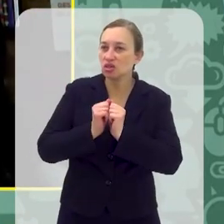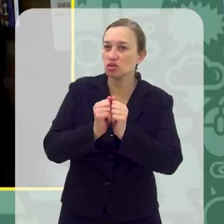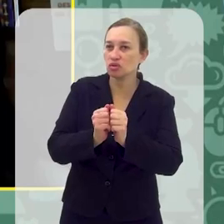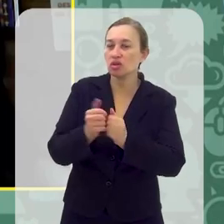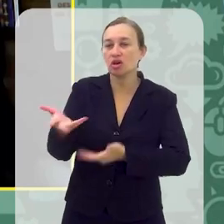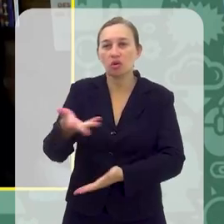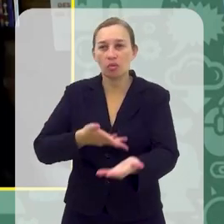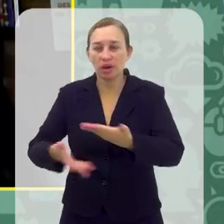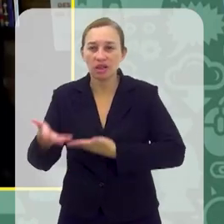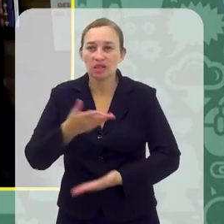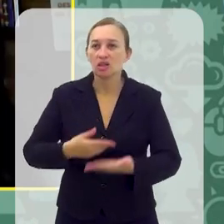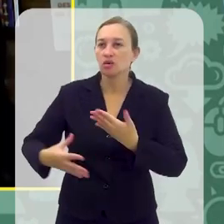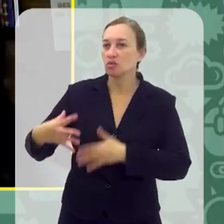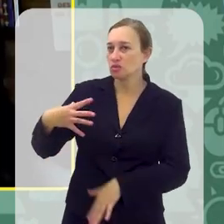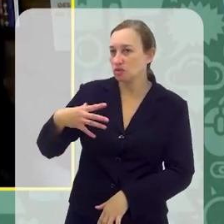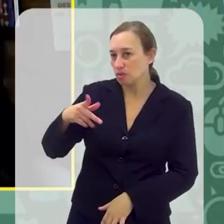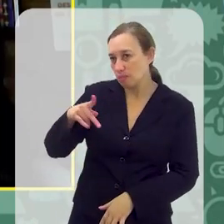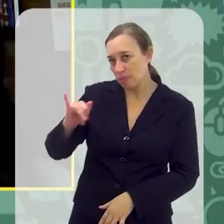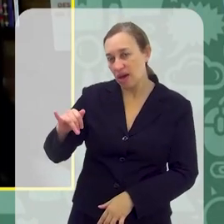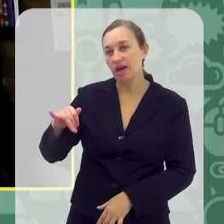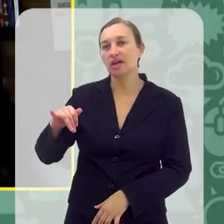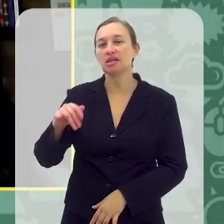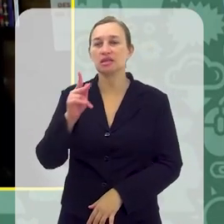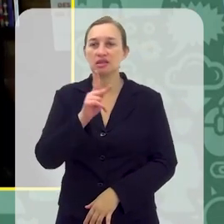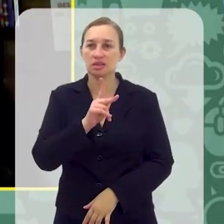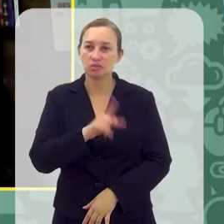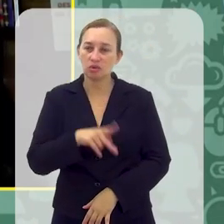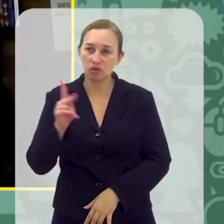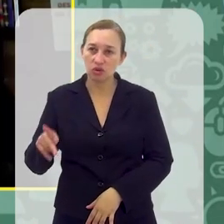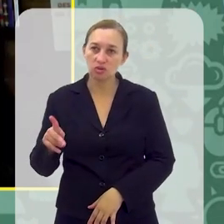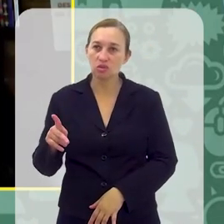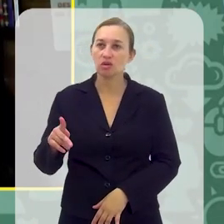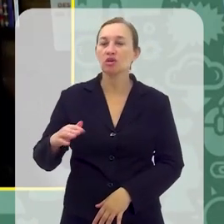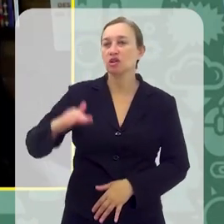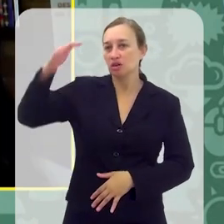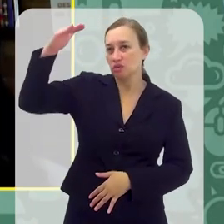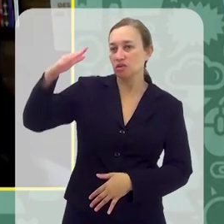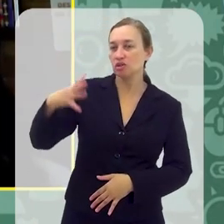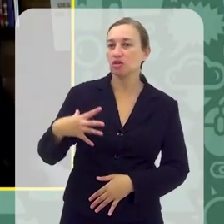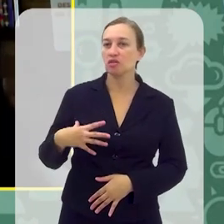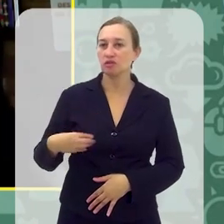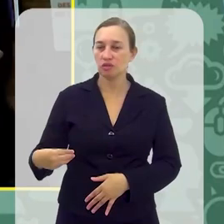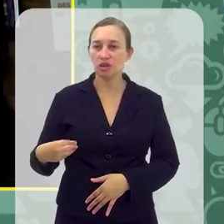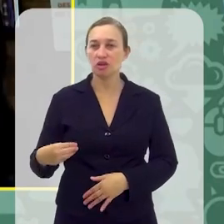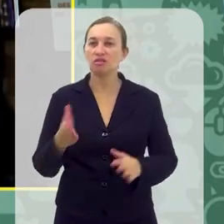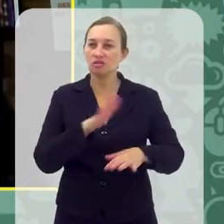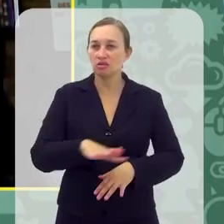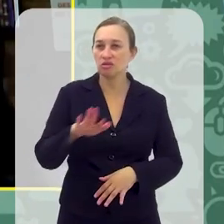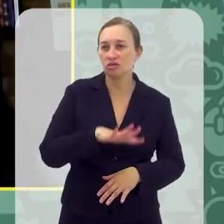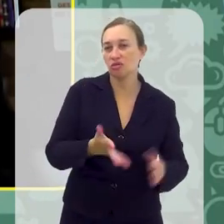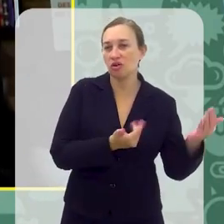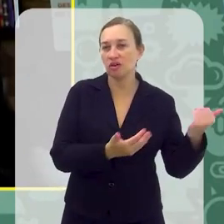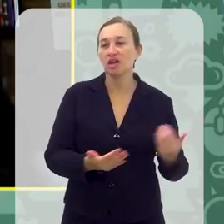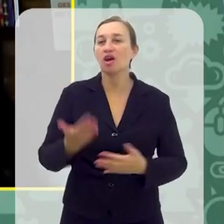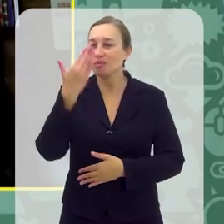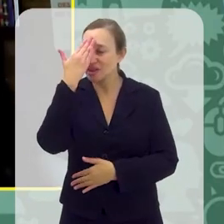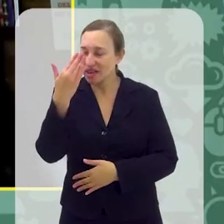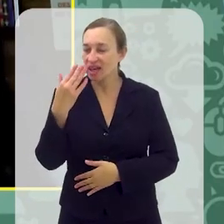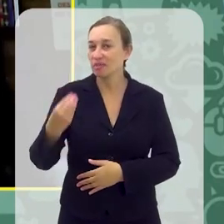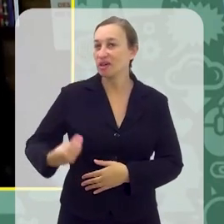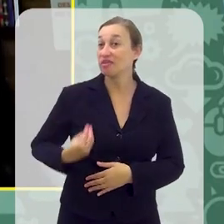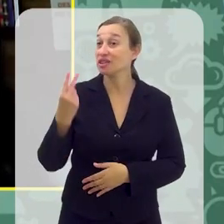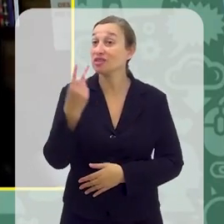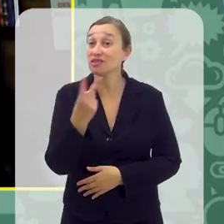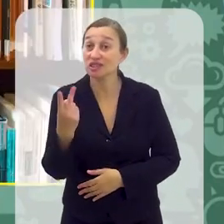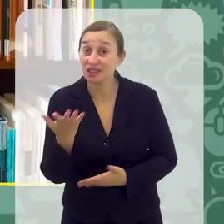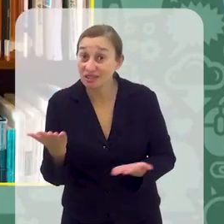envolvimento dos pais, educadores, enfim, dos adultos na vida dos filhos, dos nossos jovens, das nossas crianças. Muito obrigada